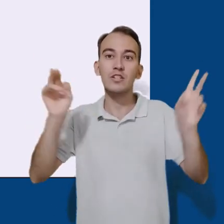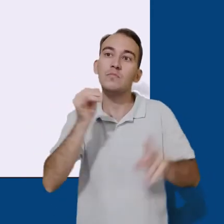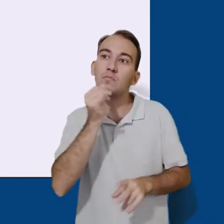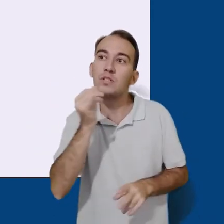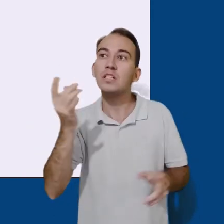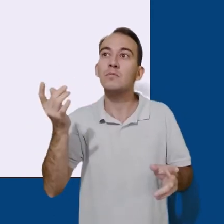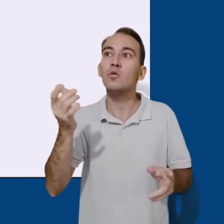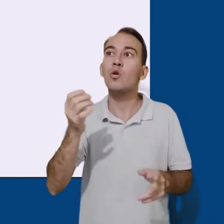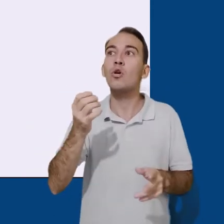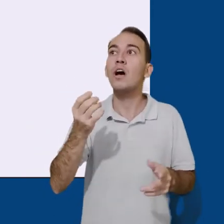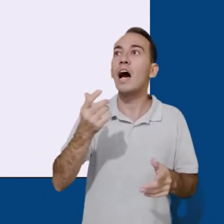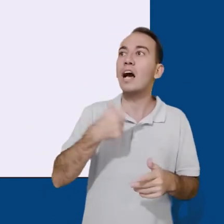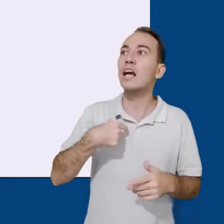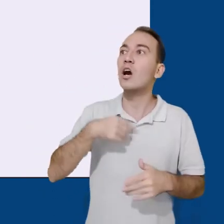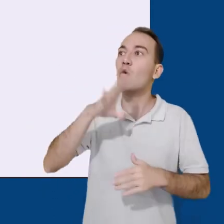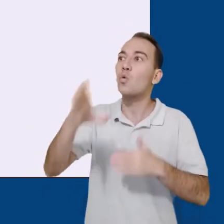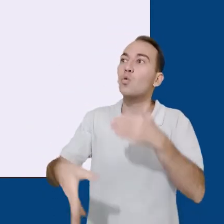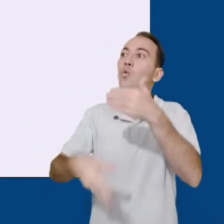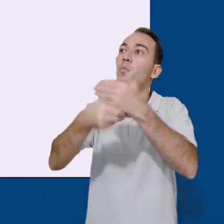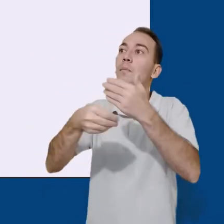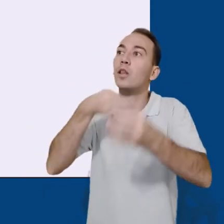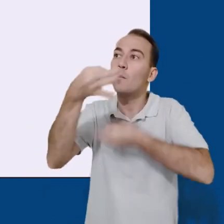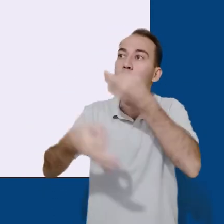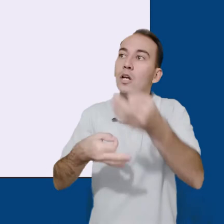resposta não permite a opção Outros.